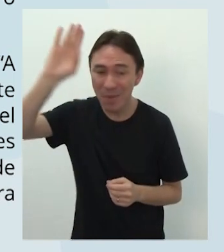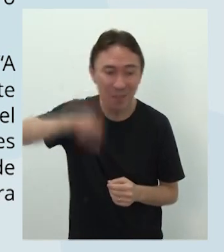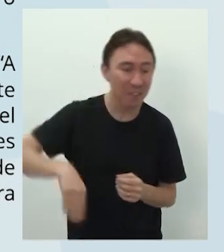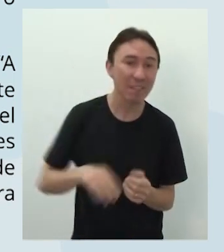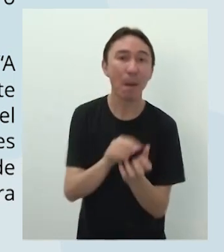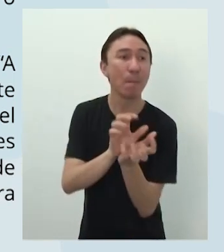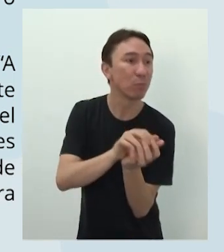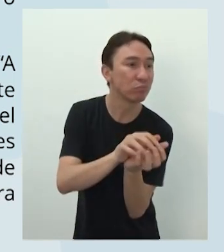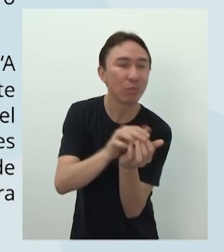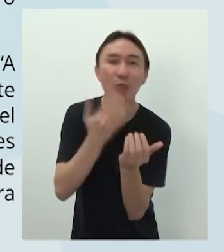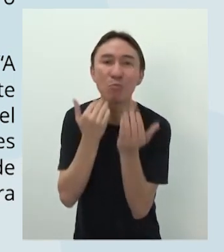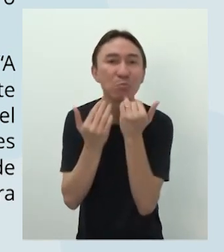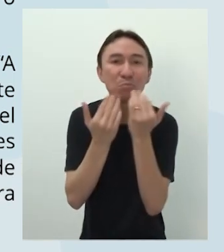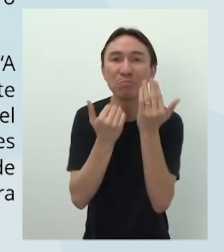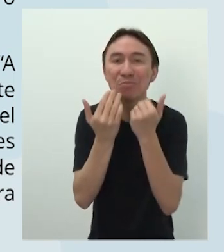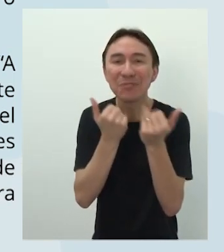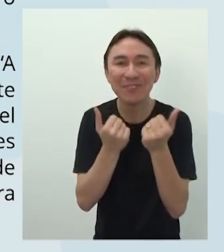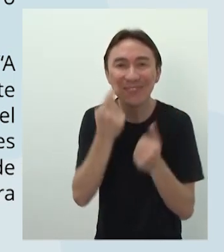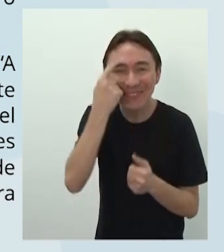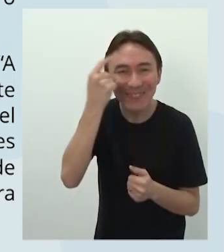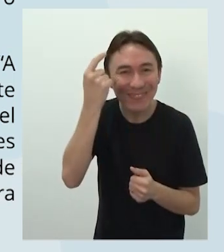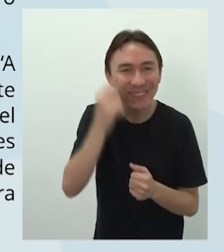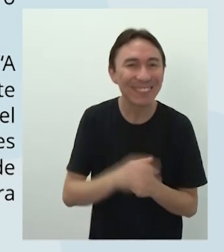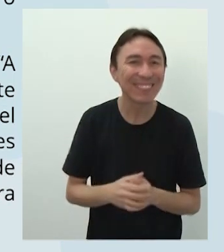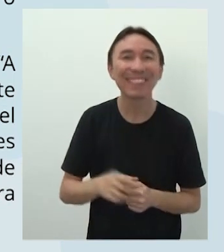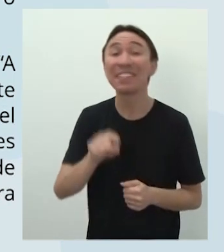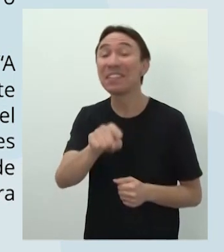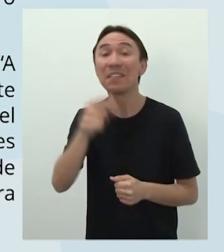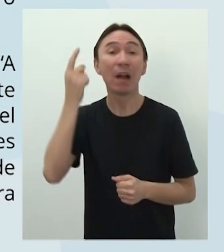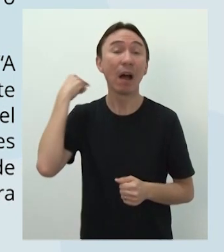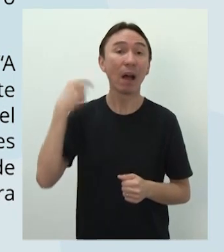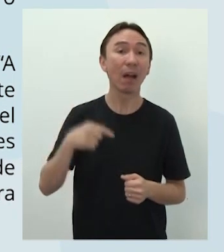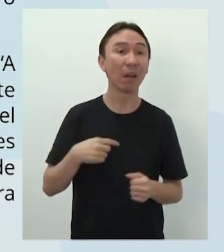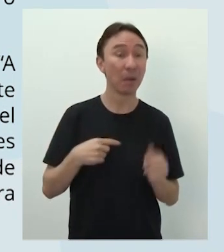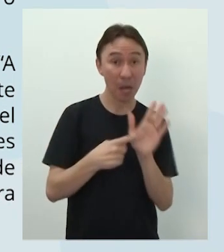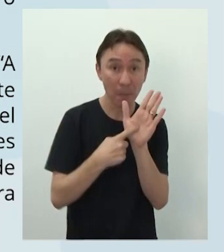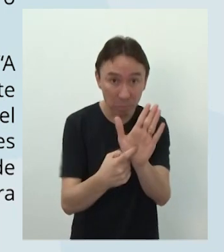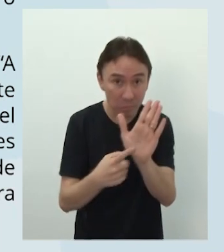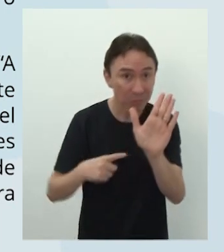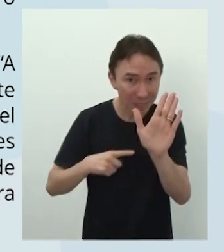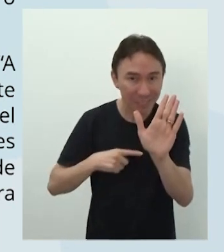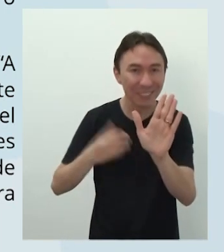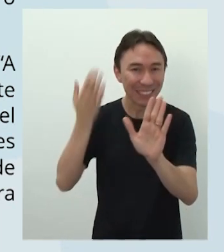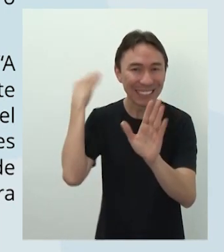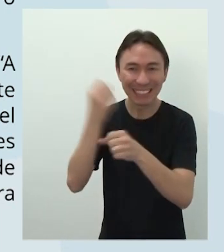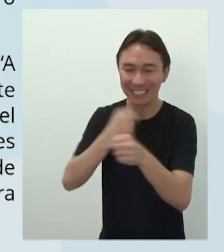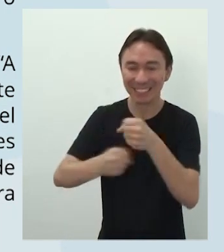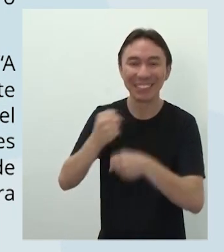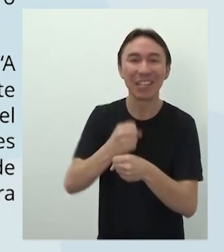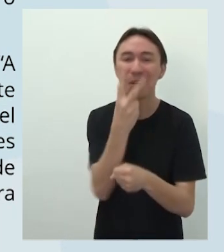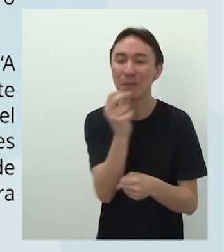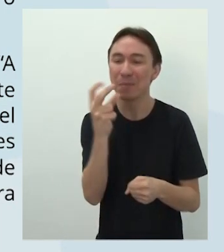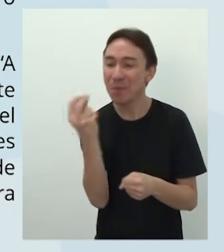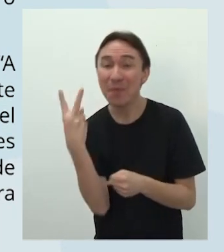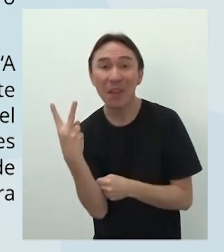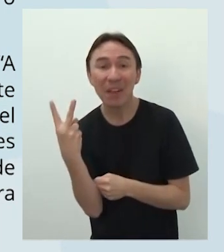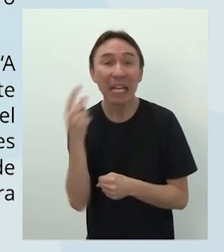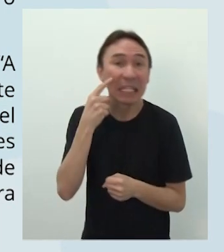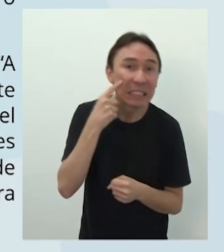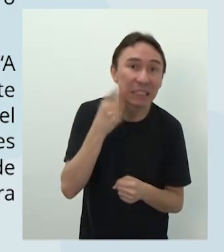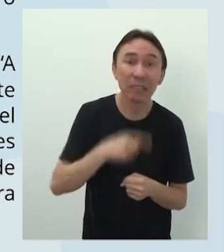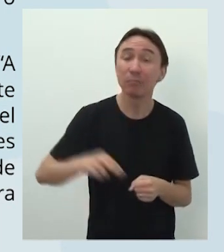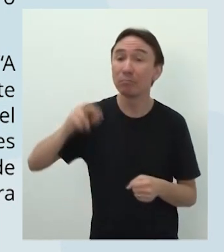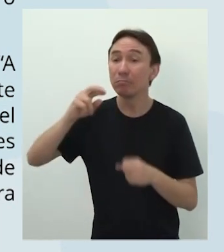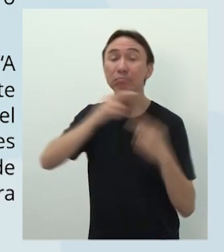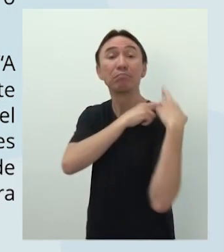Segundo o historiador e curador da exposição Arte dos Videogames, lançado em 2002 pelo Museu da Arte, o game Pac-Man foi responsável